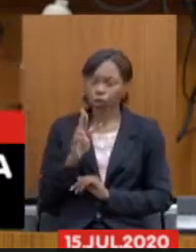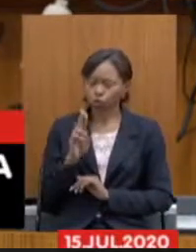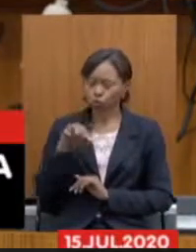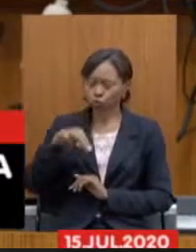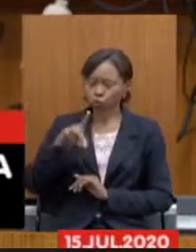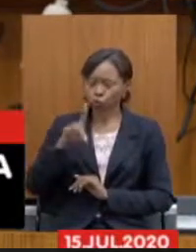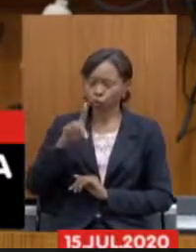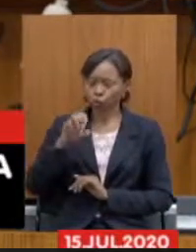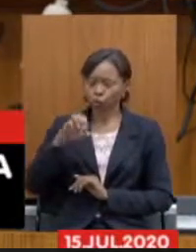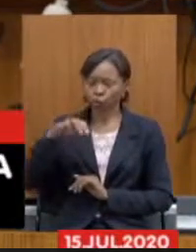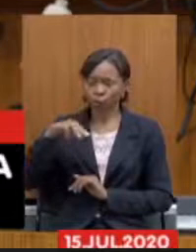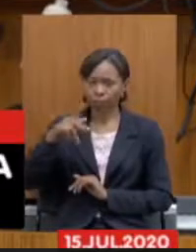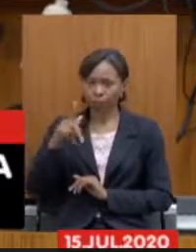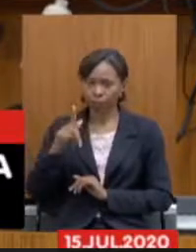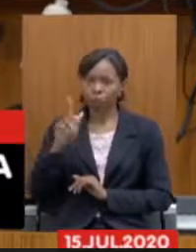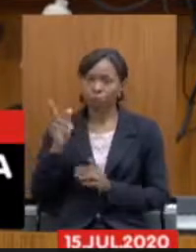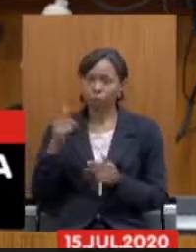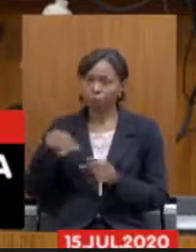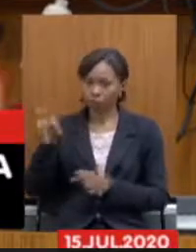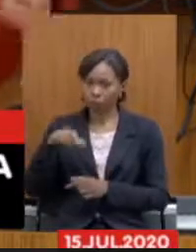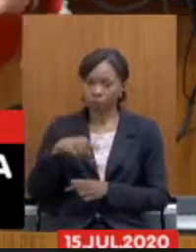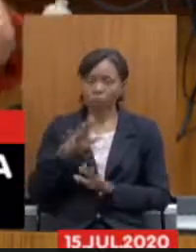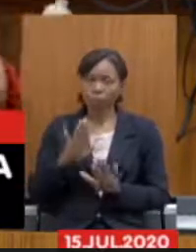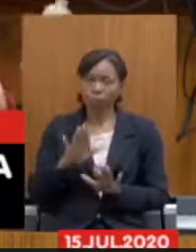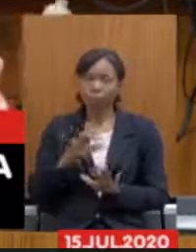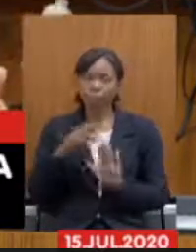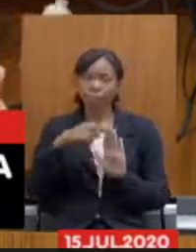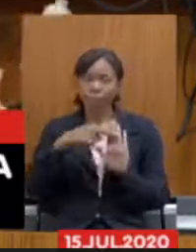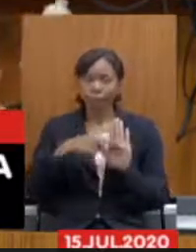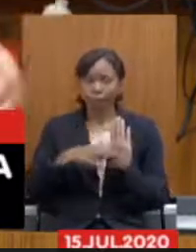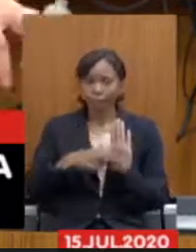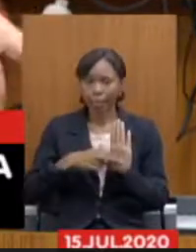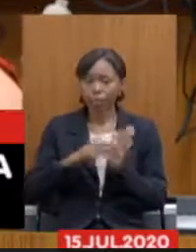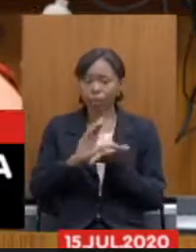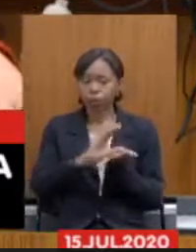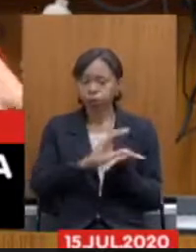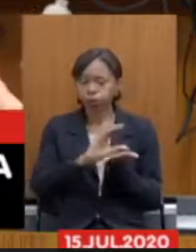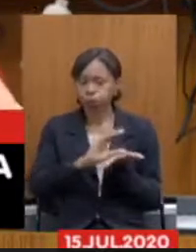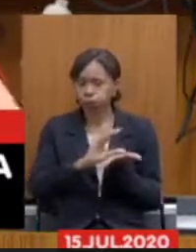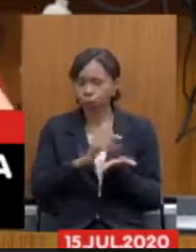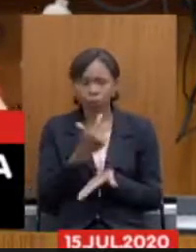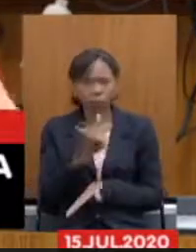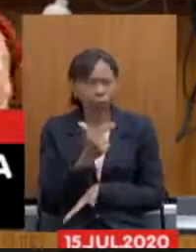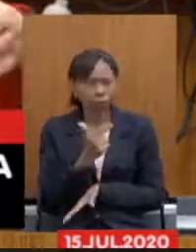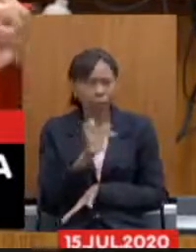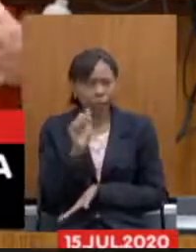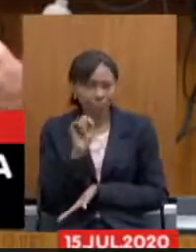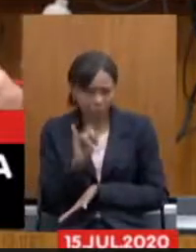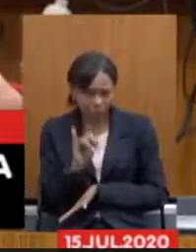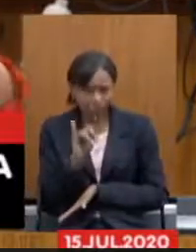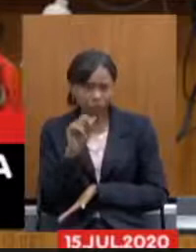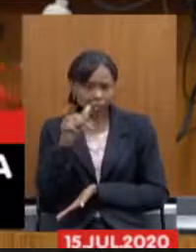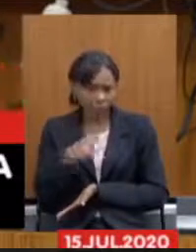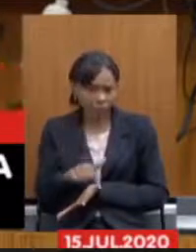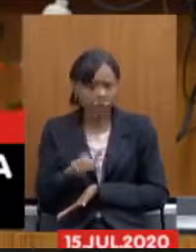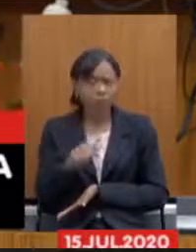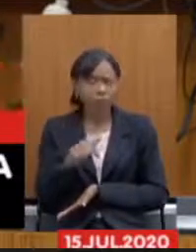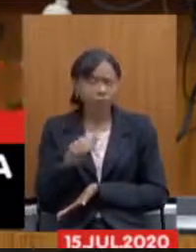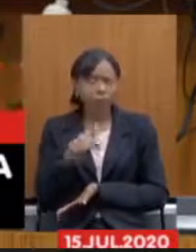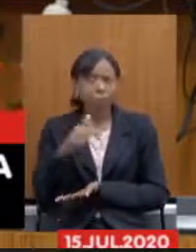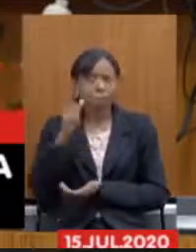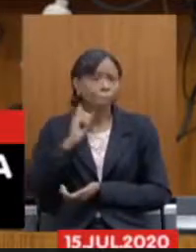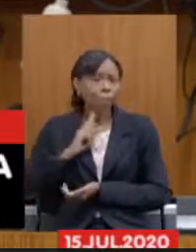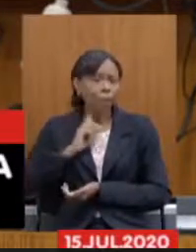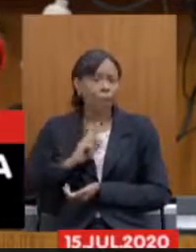nenhum regime de capitalização se nós tivéssemos aqui em Minas Gerais uma previdência com regime de